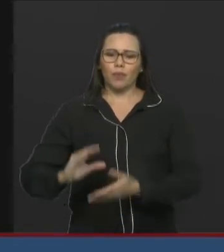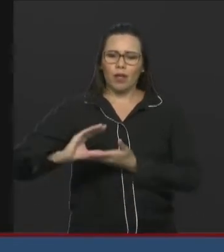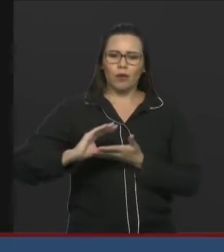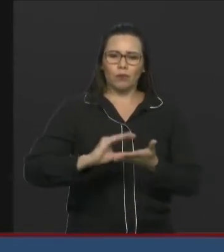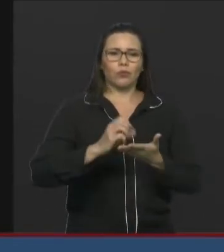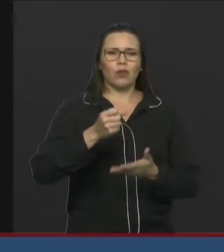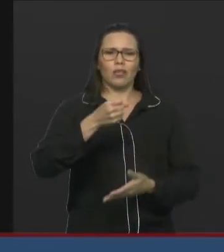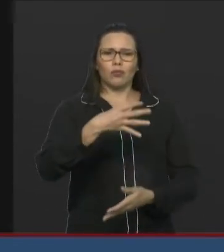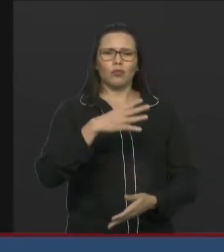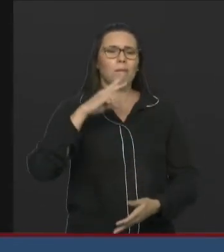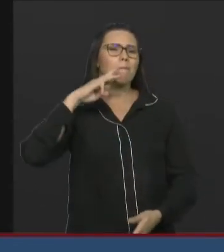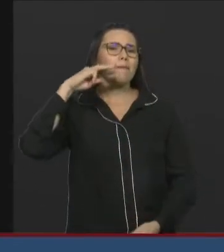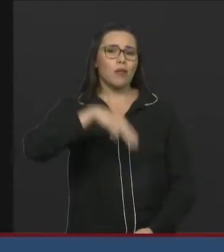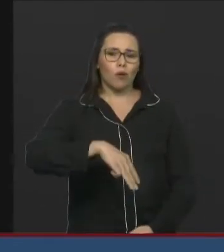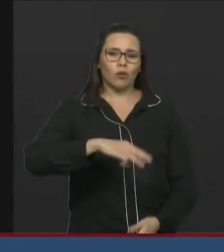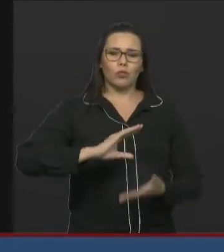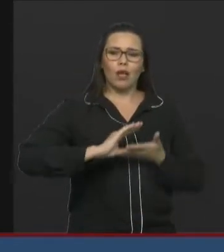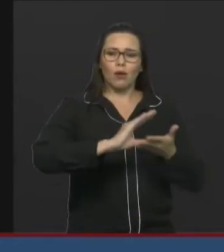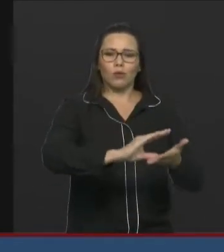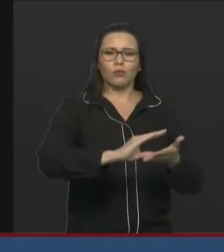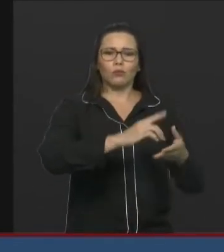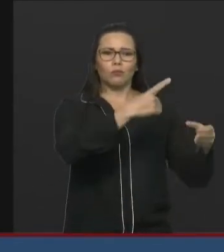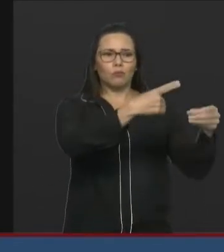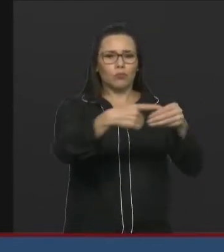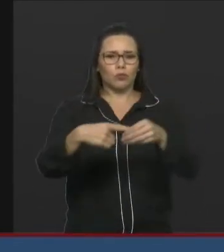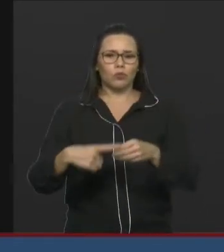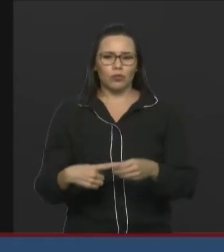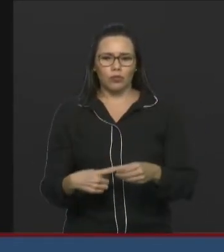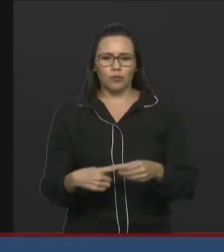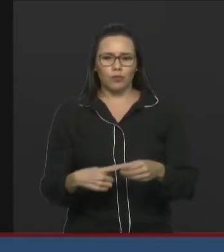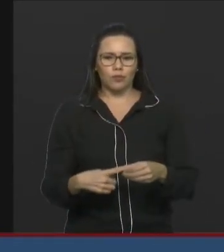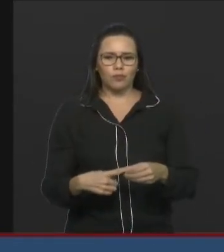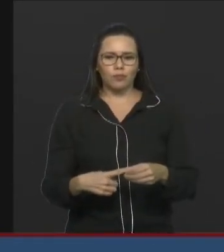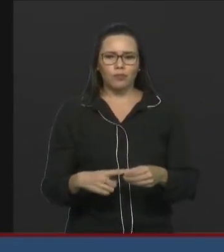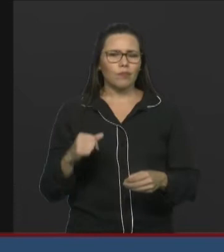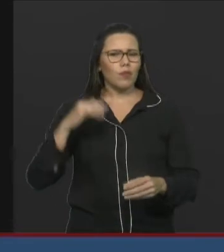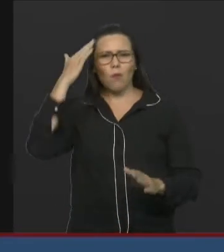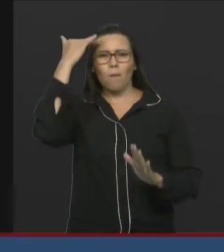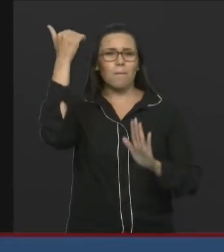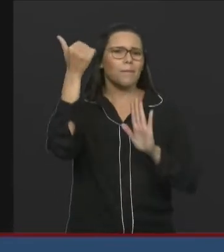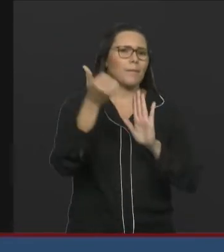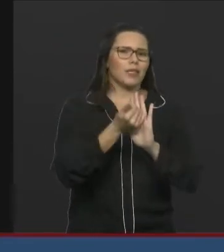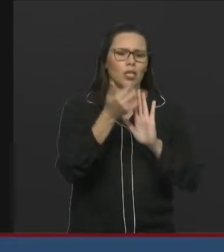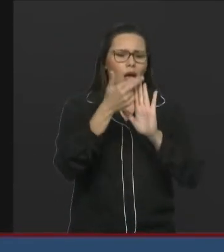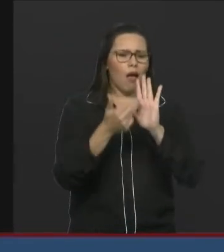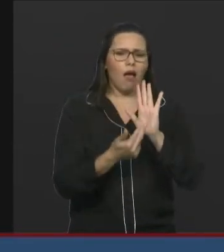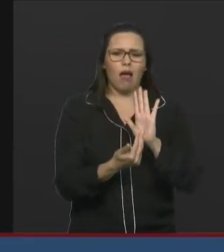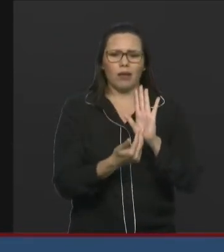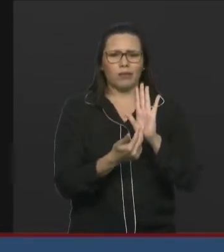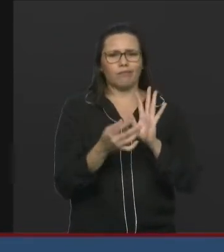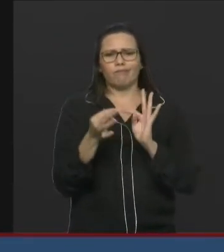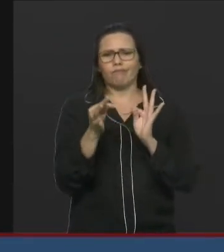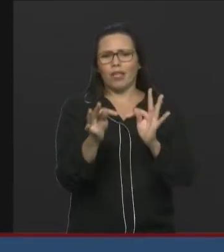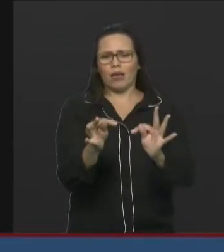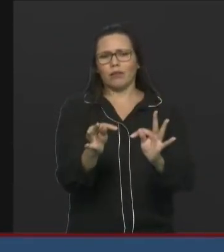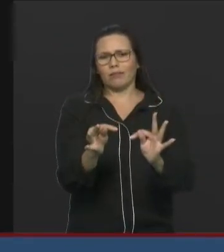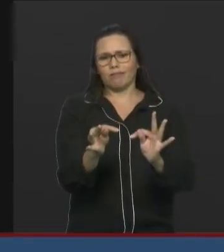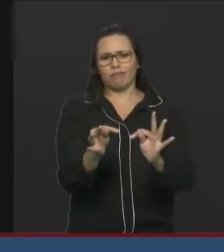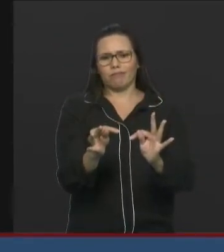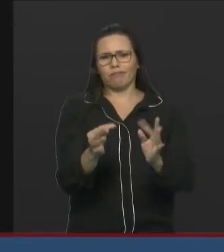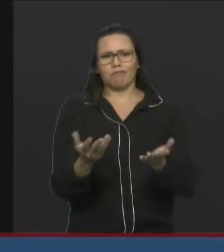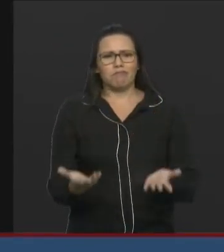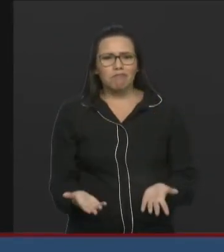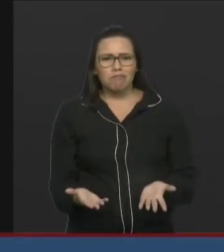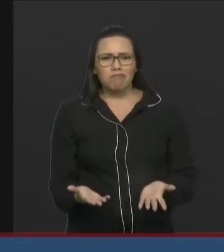milhões desse dinheiro para os municípios, sem obedecer qualquer critério técnico. Ele colocou apenas uma renda per capita. O